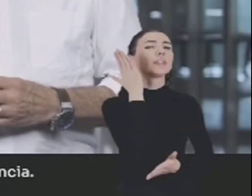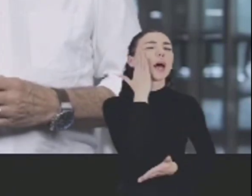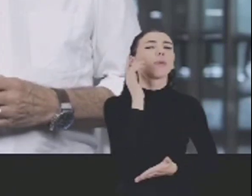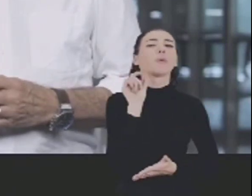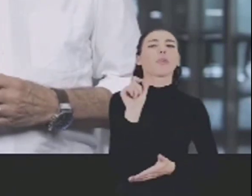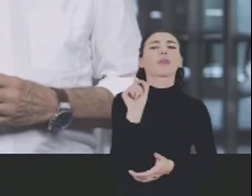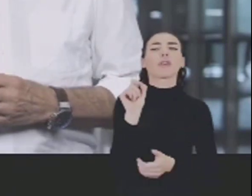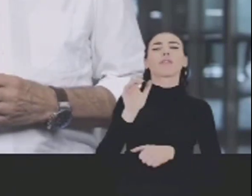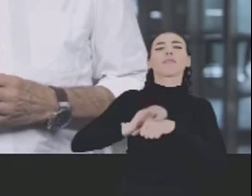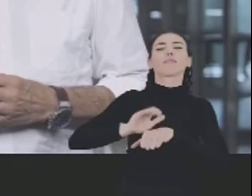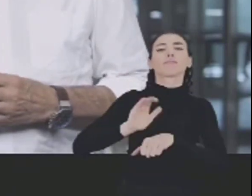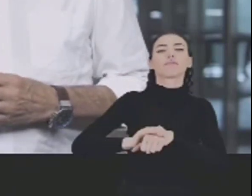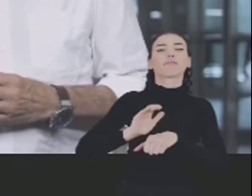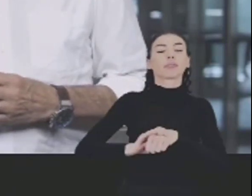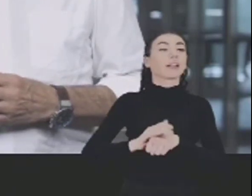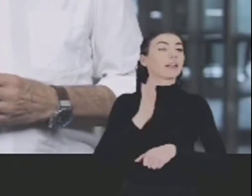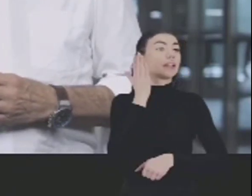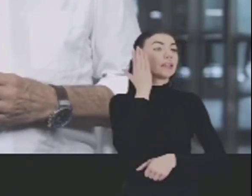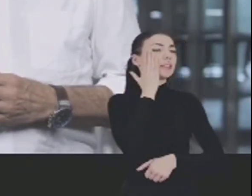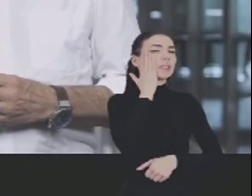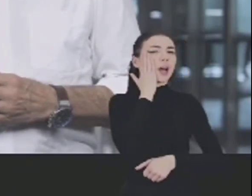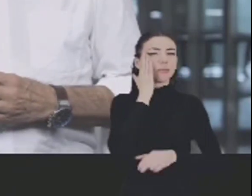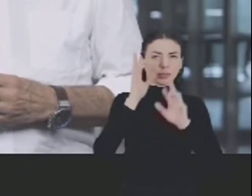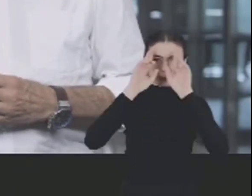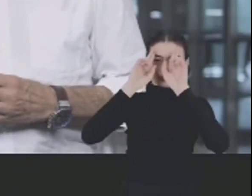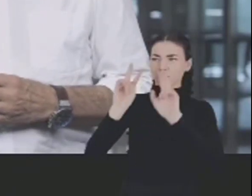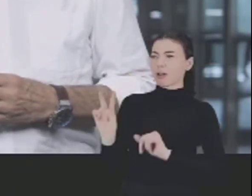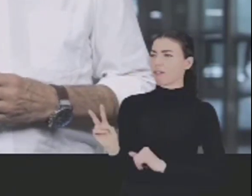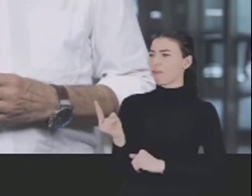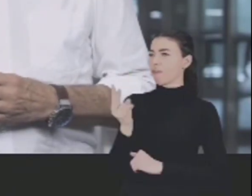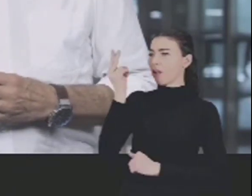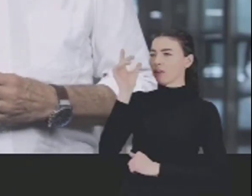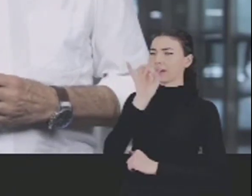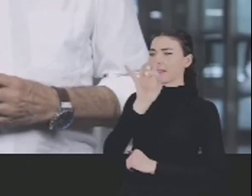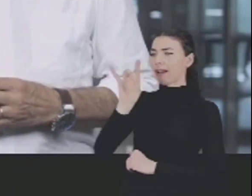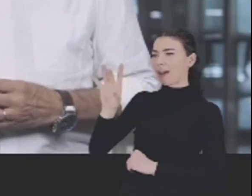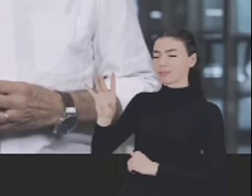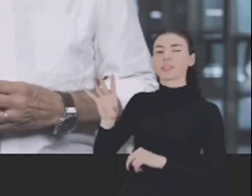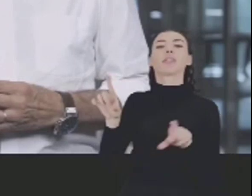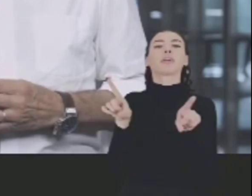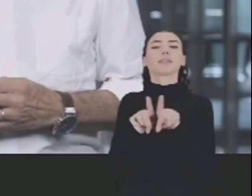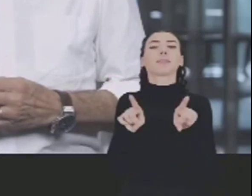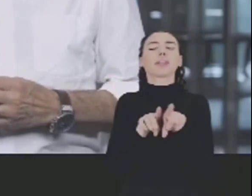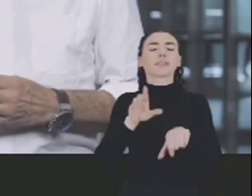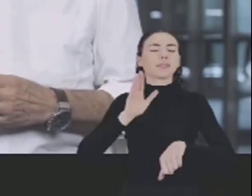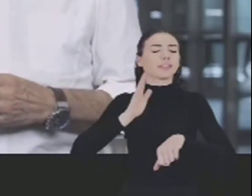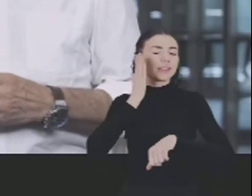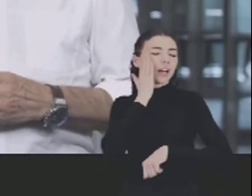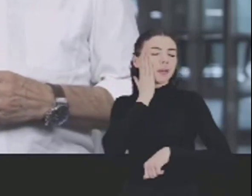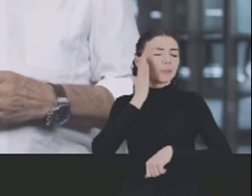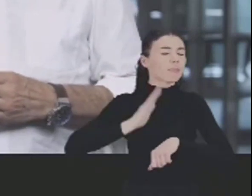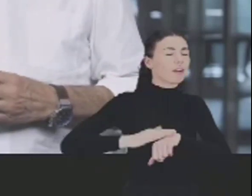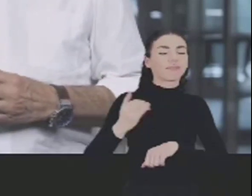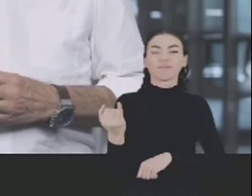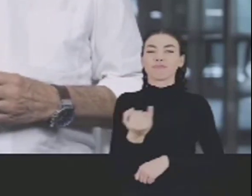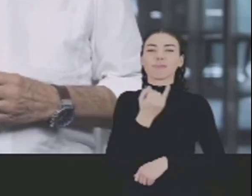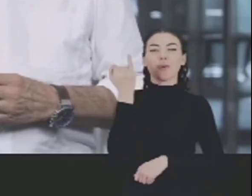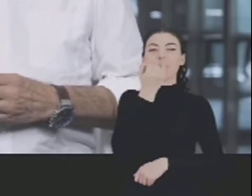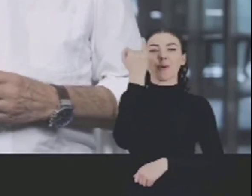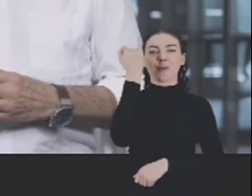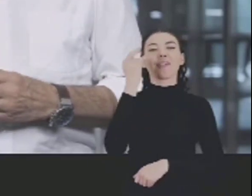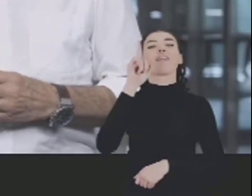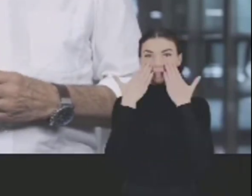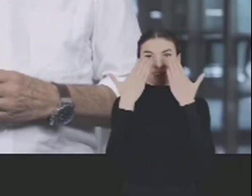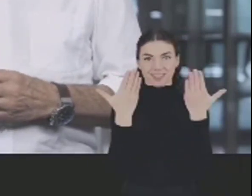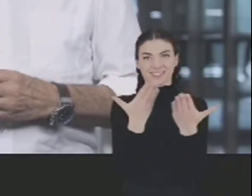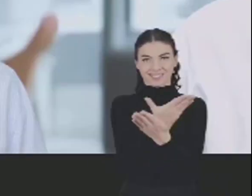experiência. Você sabe o que fazer, reconhece o valor de cada um, sabe do nosso maior recurso. E o nosso maior recurso